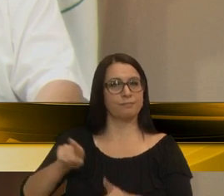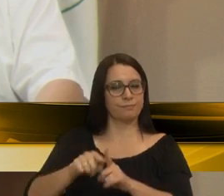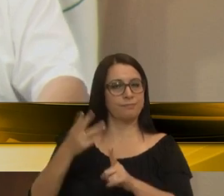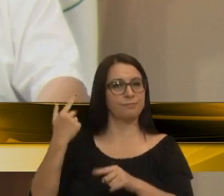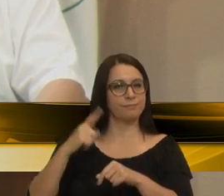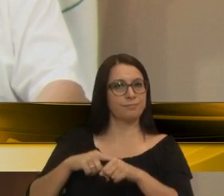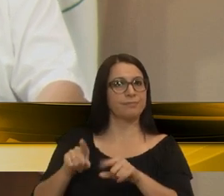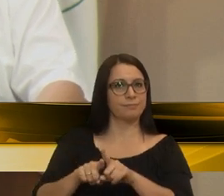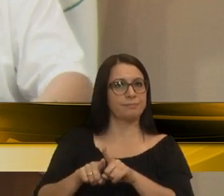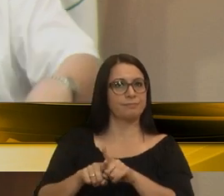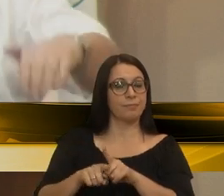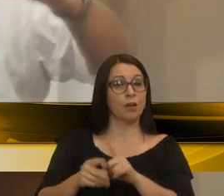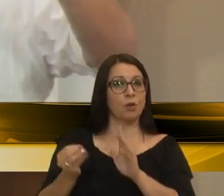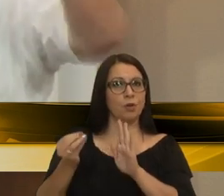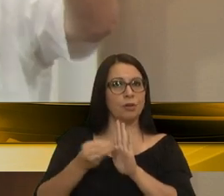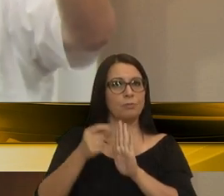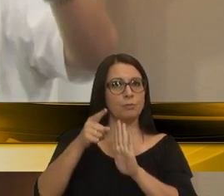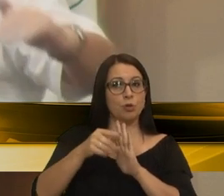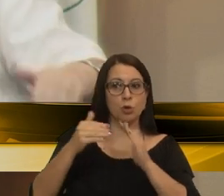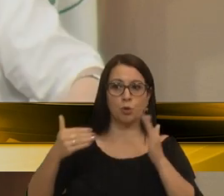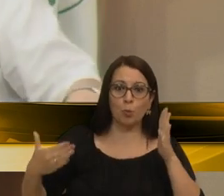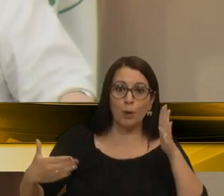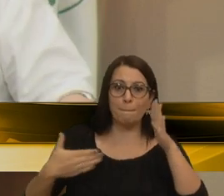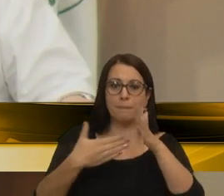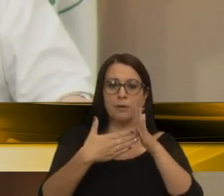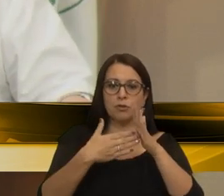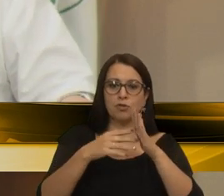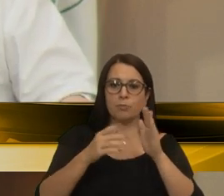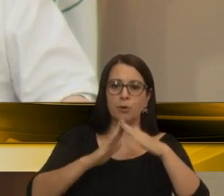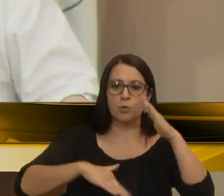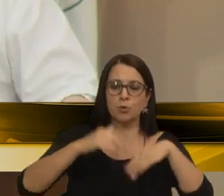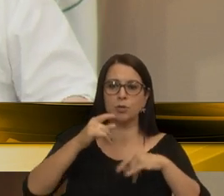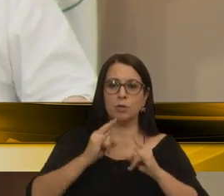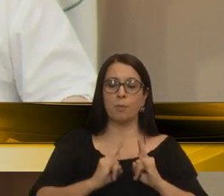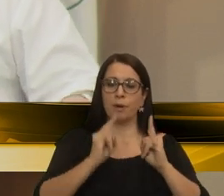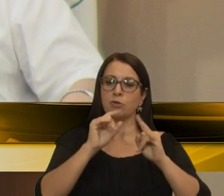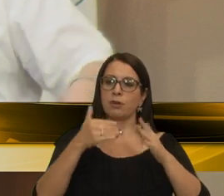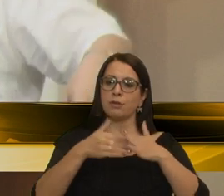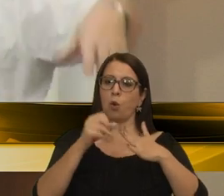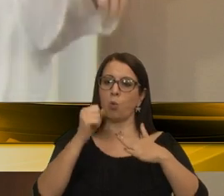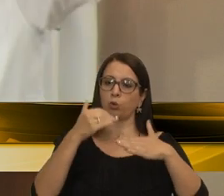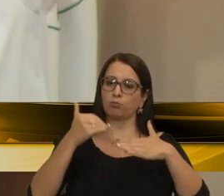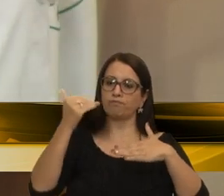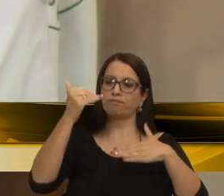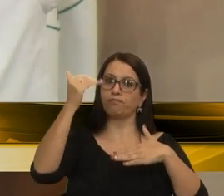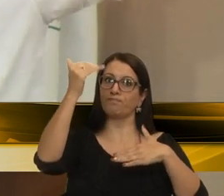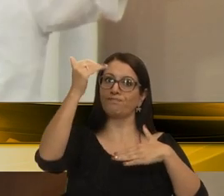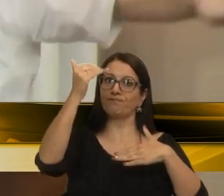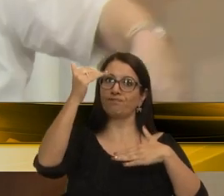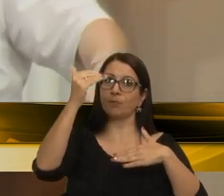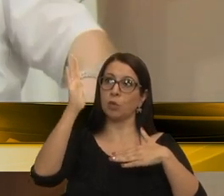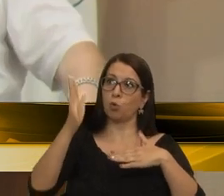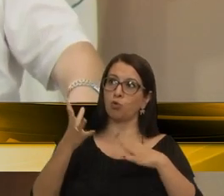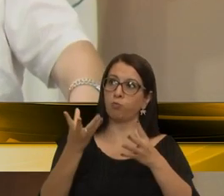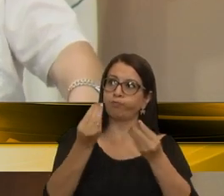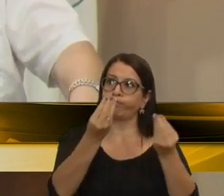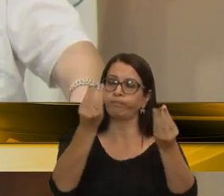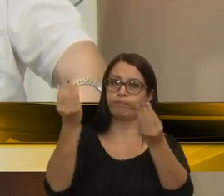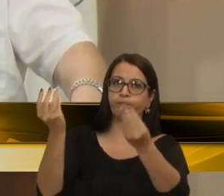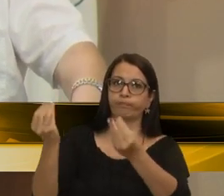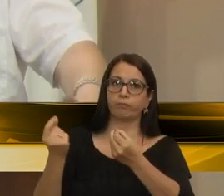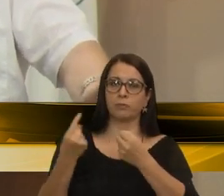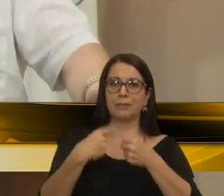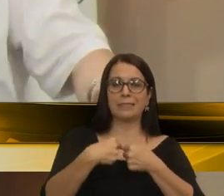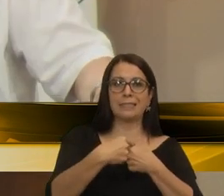onde se estabeleceu aquele limite de oito andares. E aí nós herdamos essa munteira de caixotes no centro da